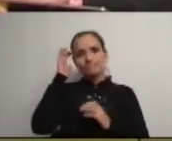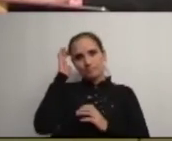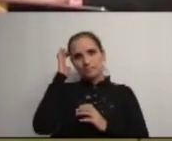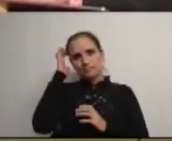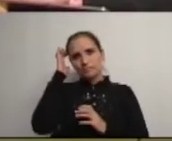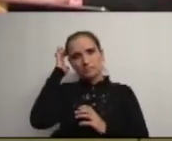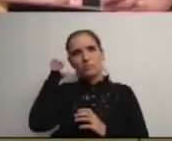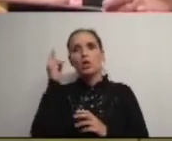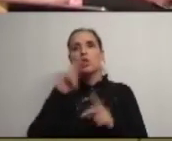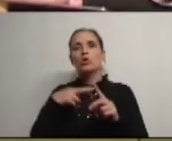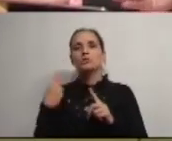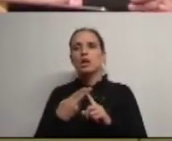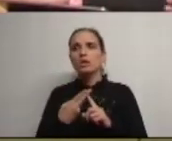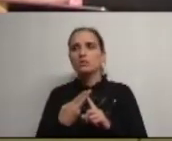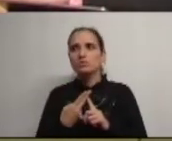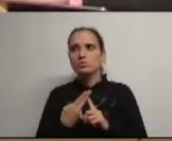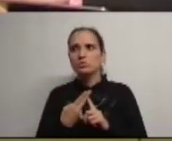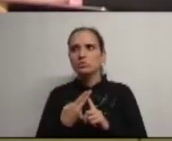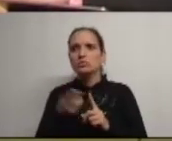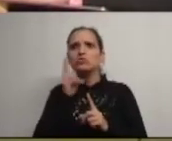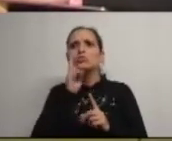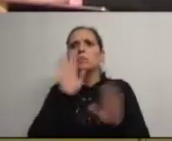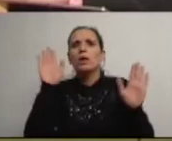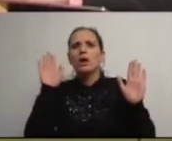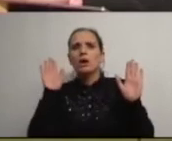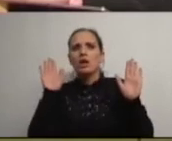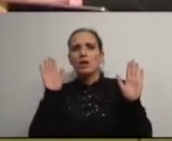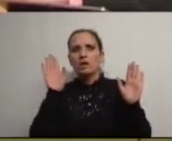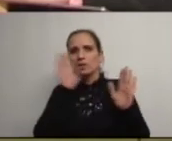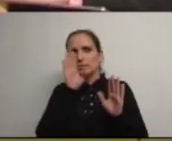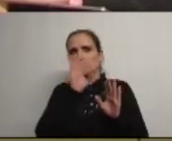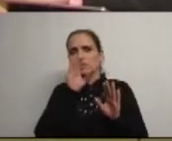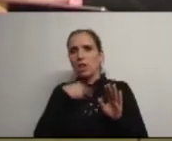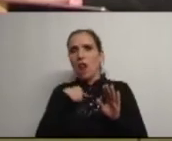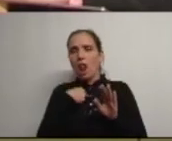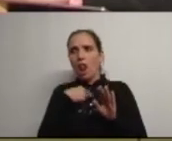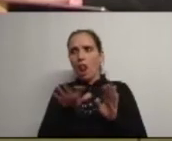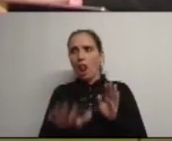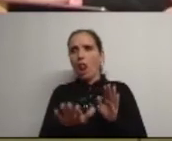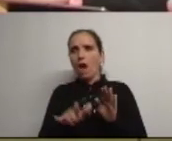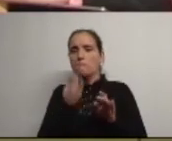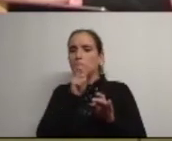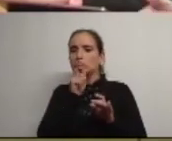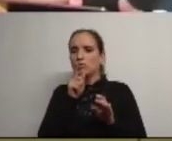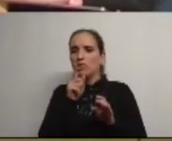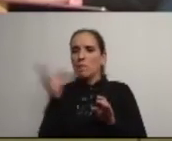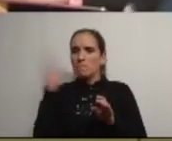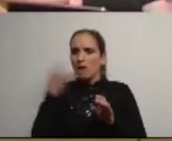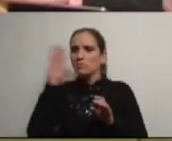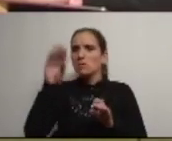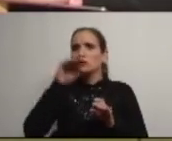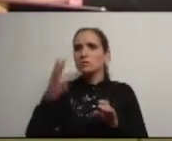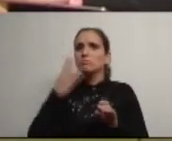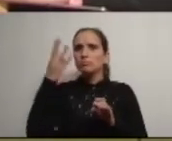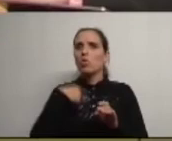dois anos de construção mas desculpem desculpem se ele tivesse se ele tivesse a possibilidade de ter mais um mandato